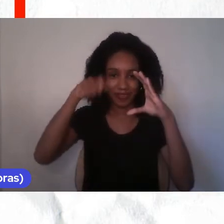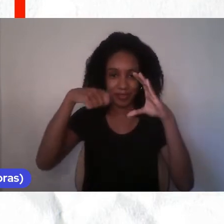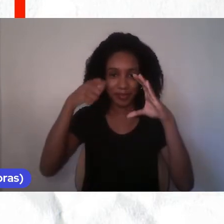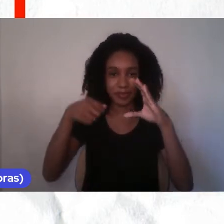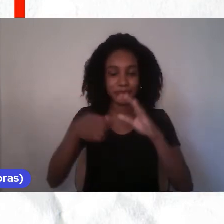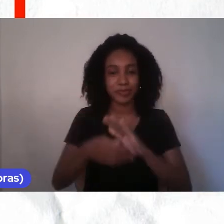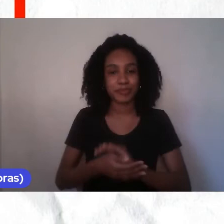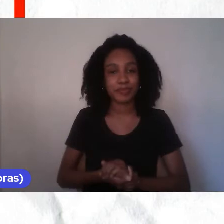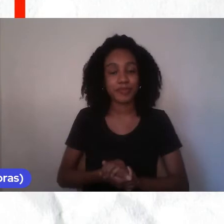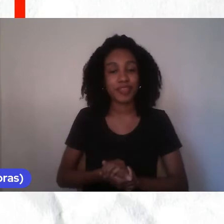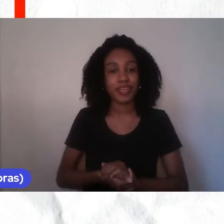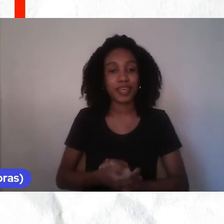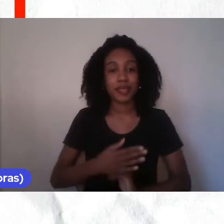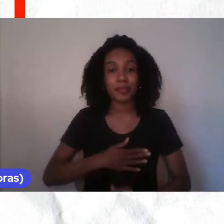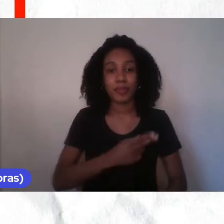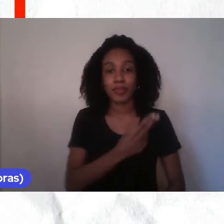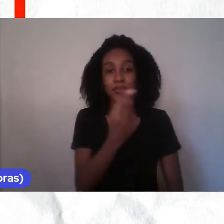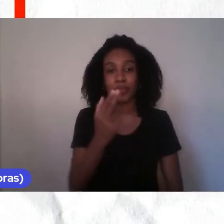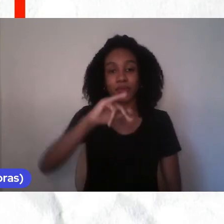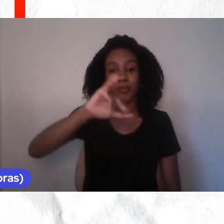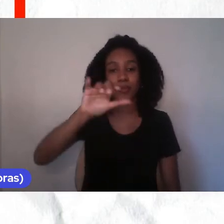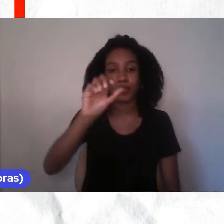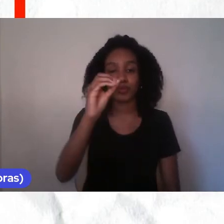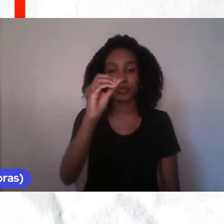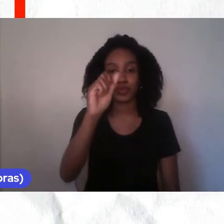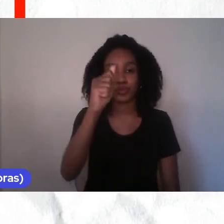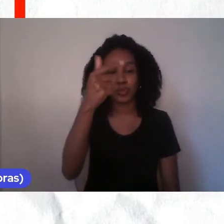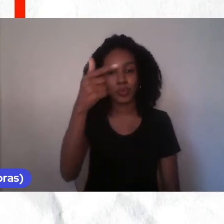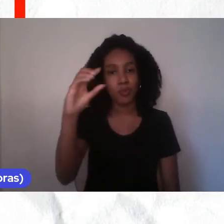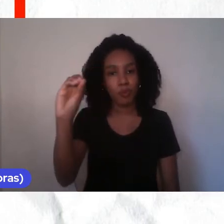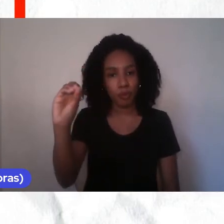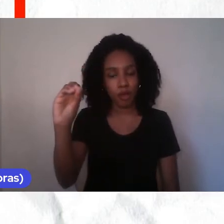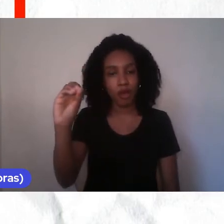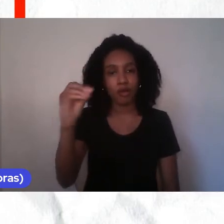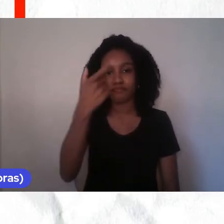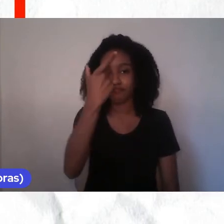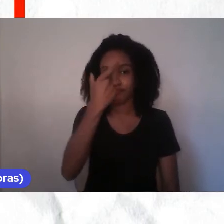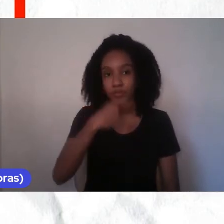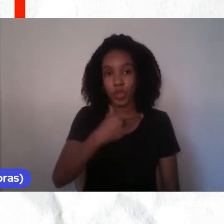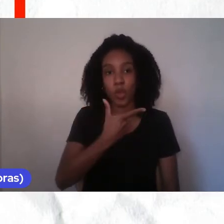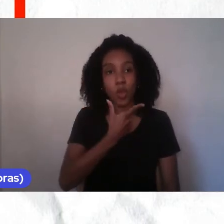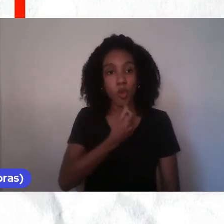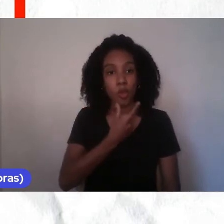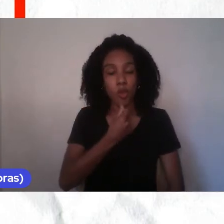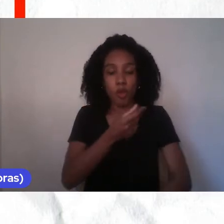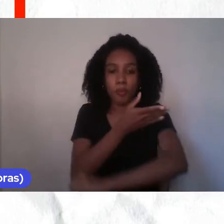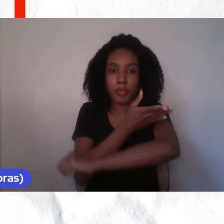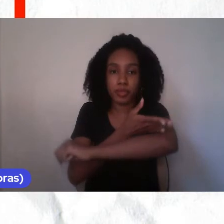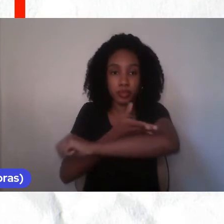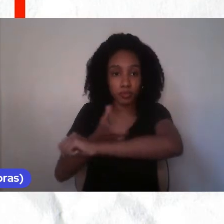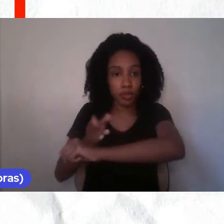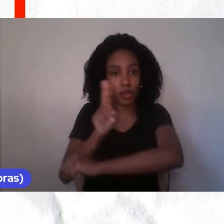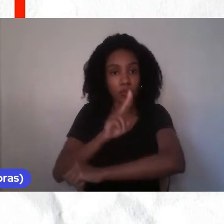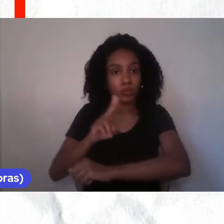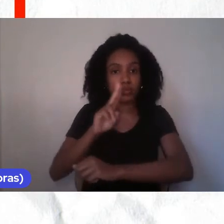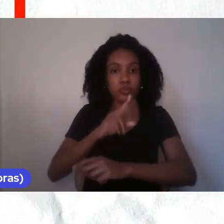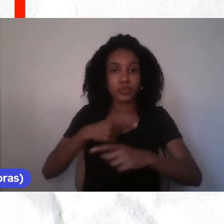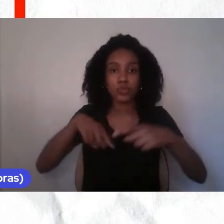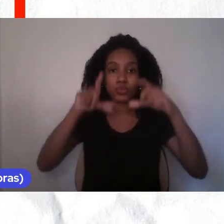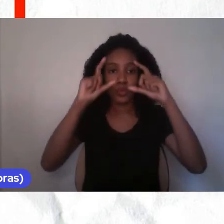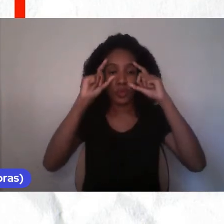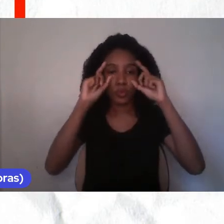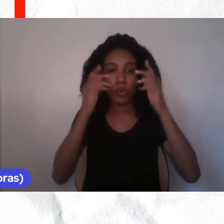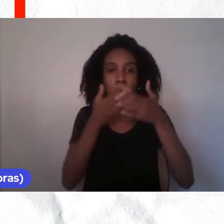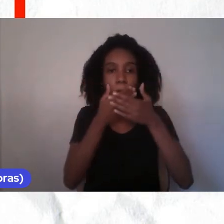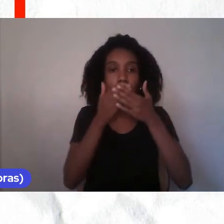Meu nome é João, sou um homem branco, uso óculos, estou com barba,